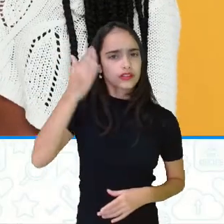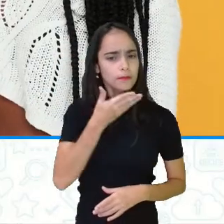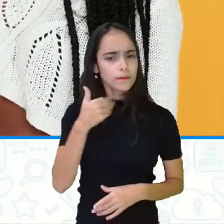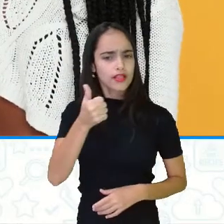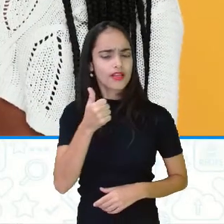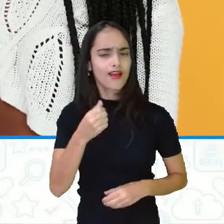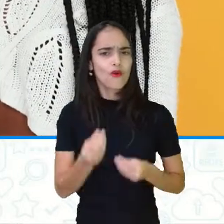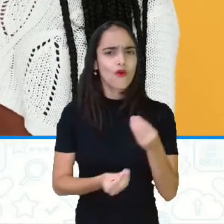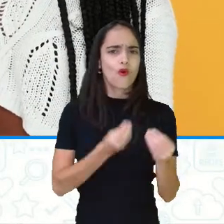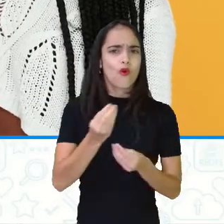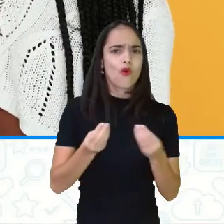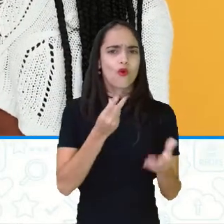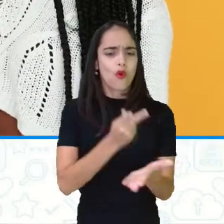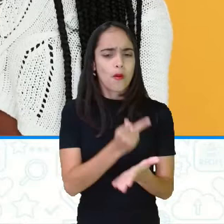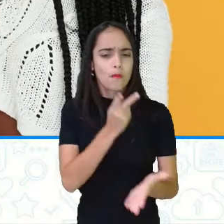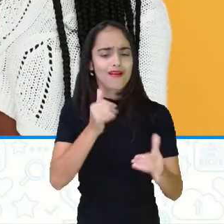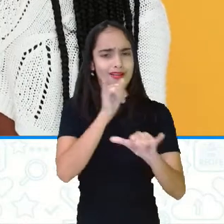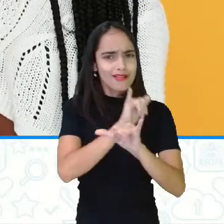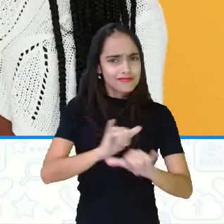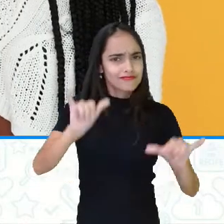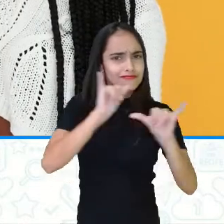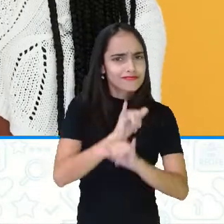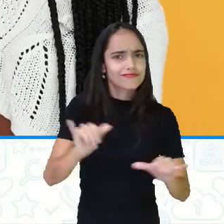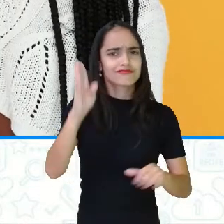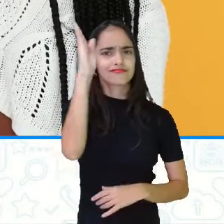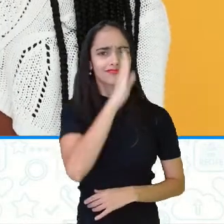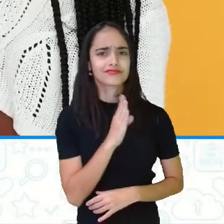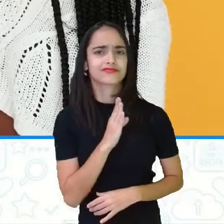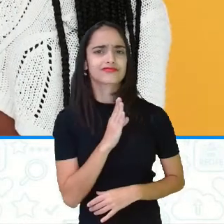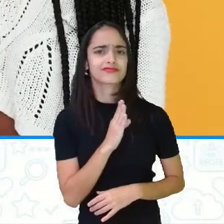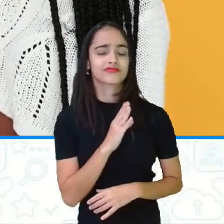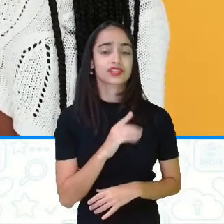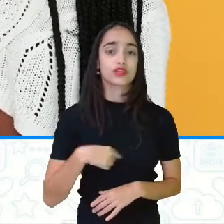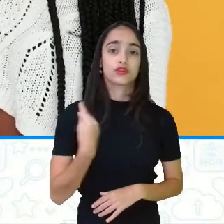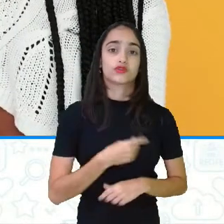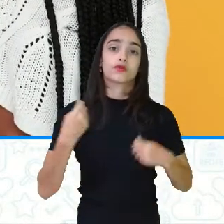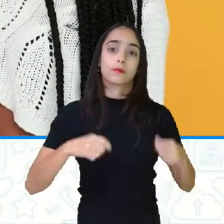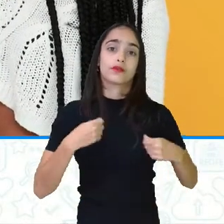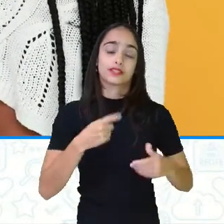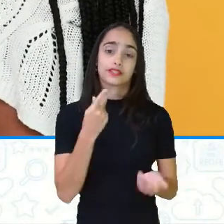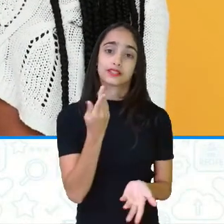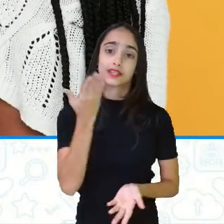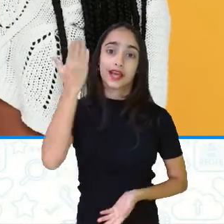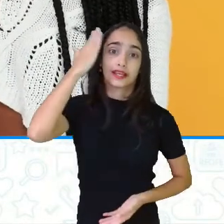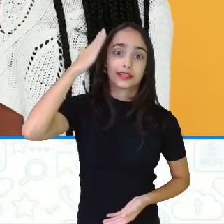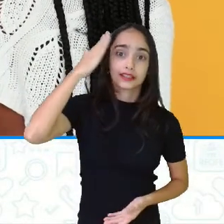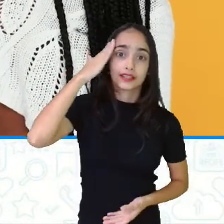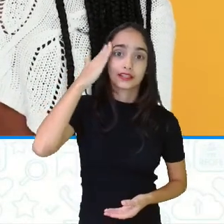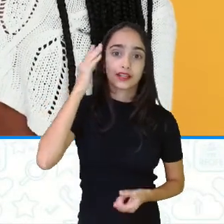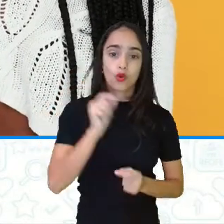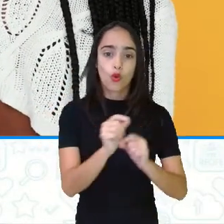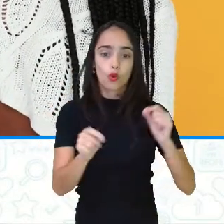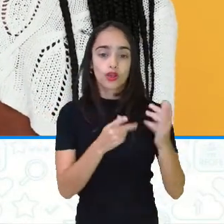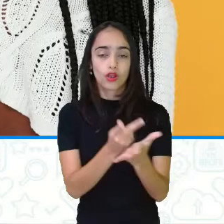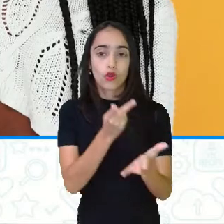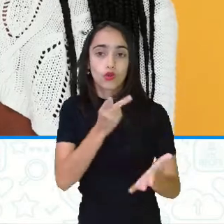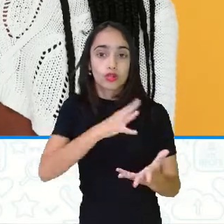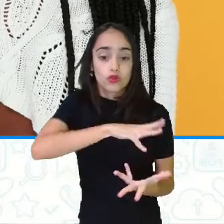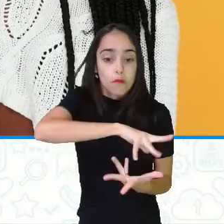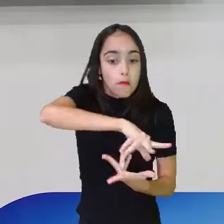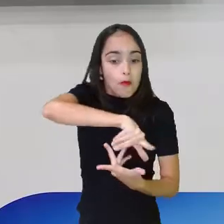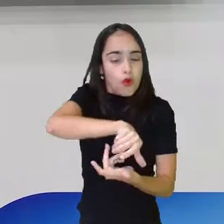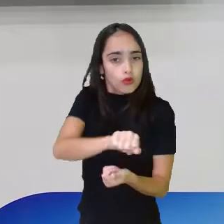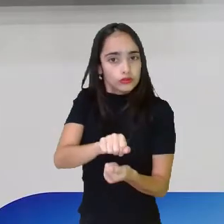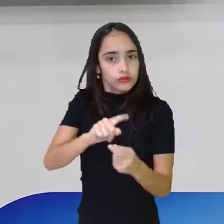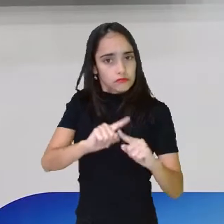proclamação da república, a gente tinha que entender o que estava acontecendo no mundo naquela época. Mas aqui, a gente vai começar a falar aqui no Brasil.